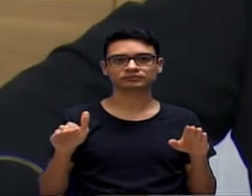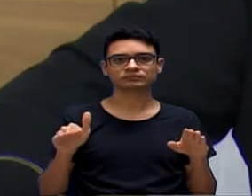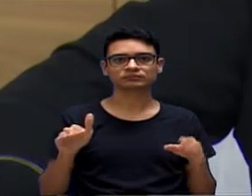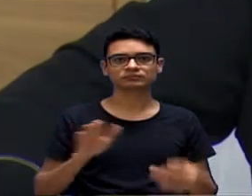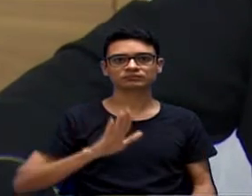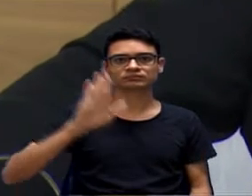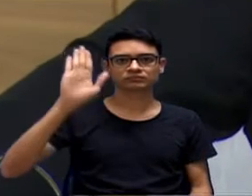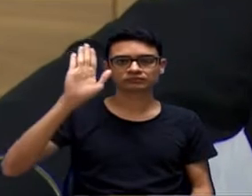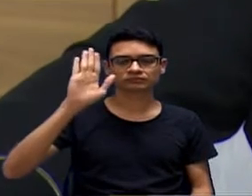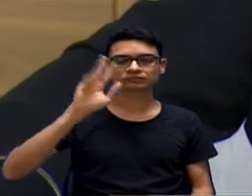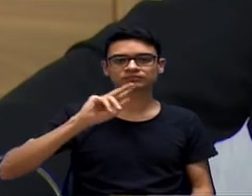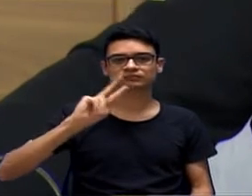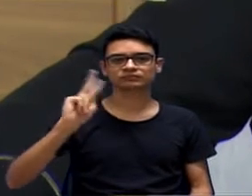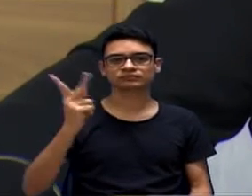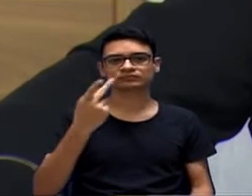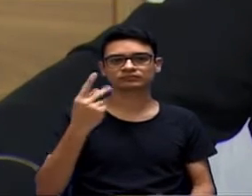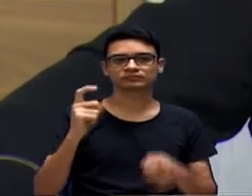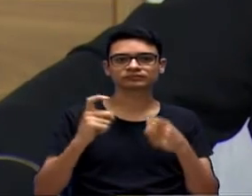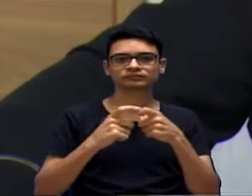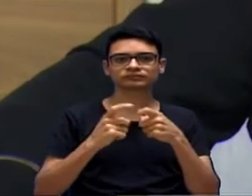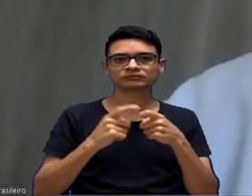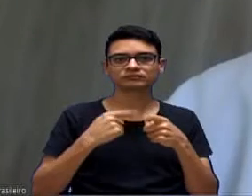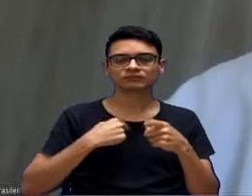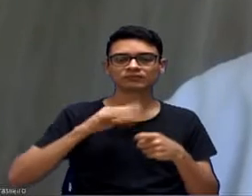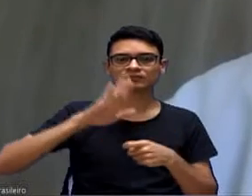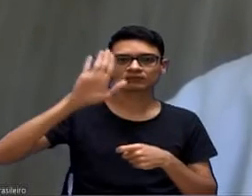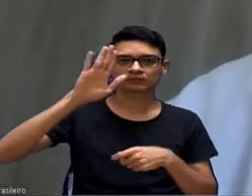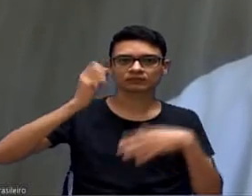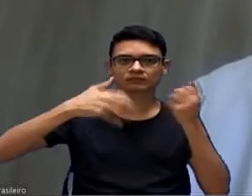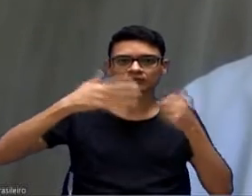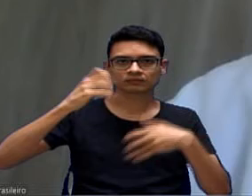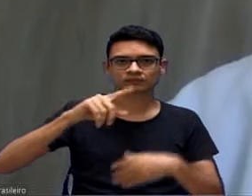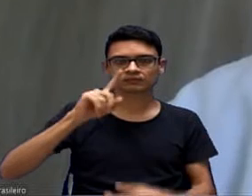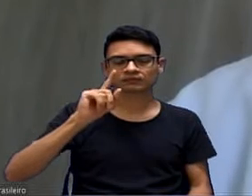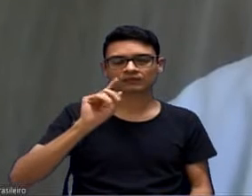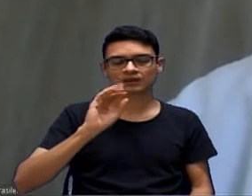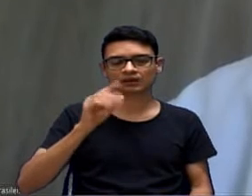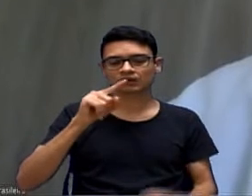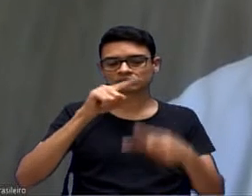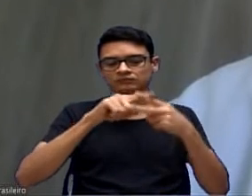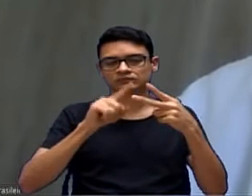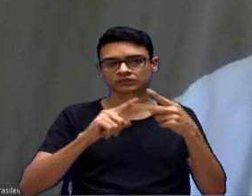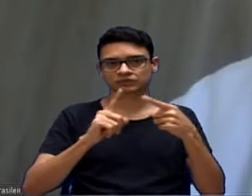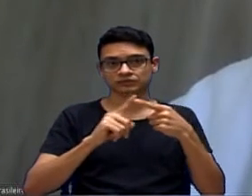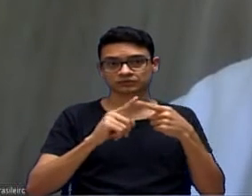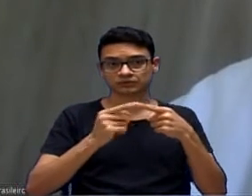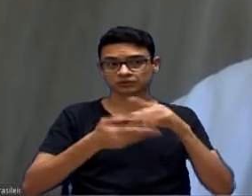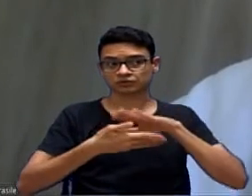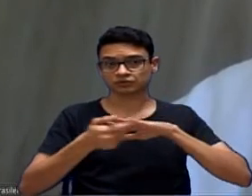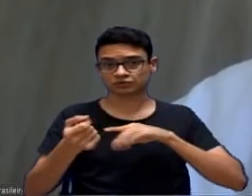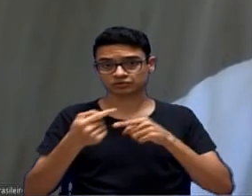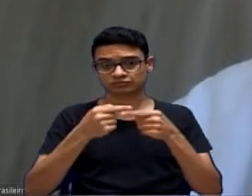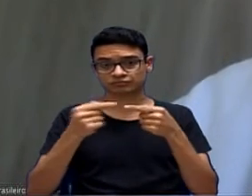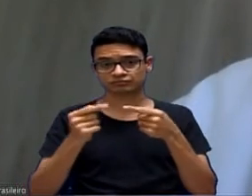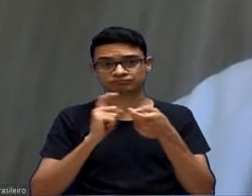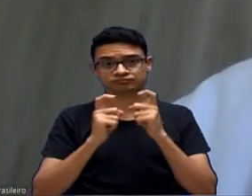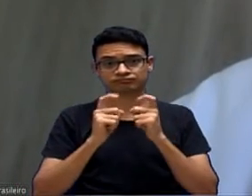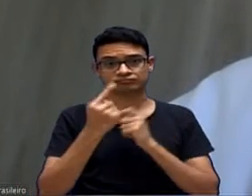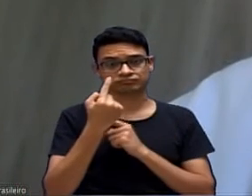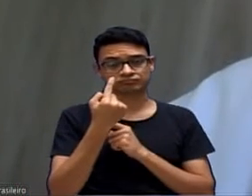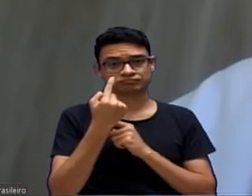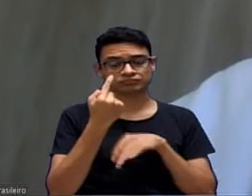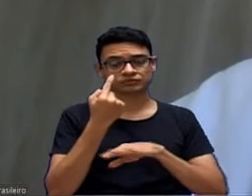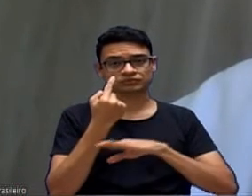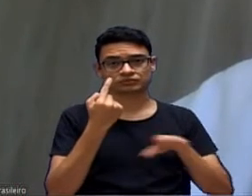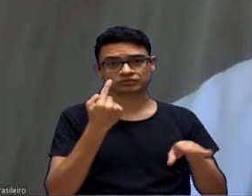Hélio Brasileiro. Sr. Presidente, a minha questão de ordem era justamente esses dois pontos. É que a retirada pode ser por uma sessão só, pelo que